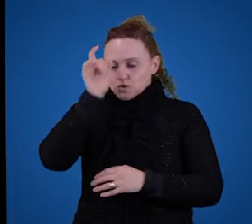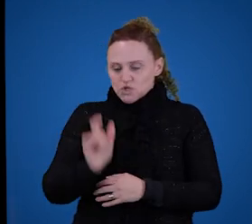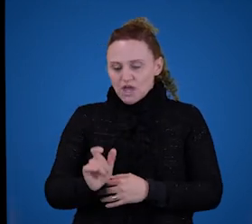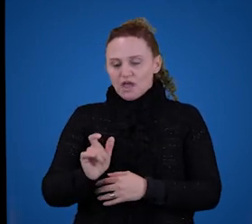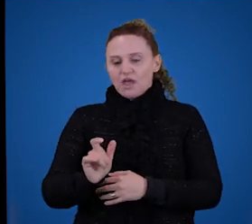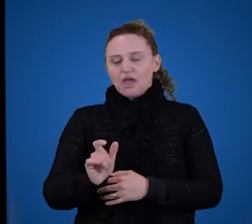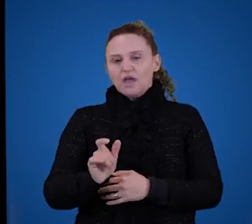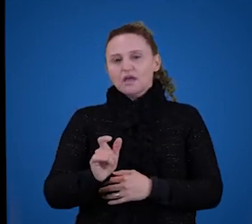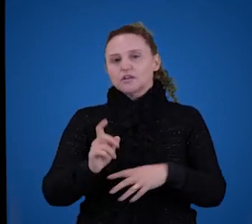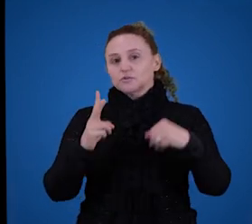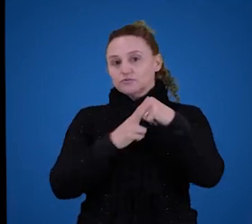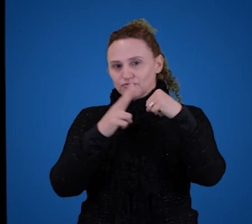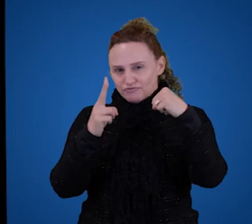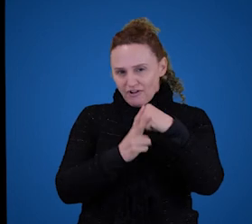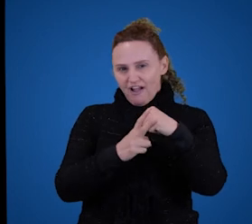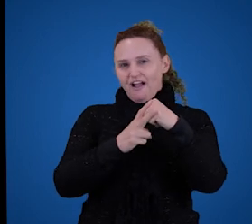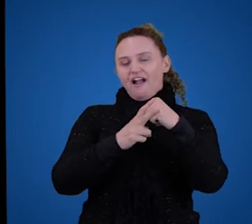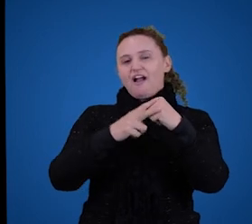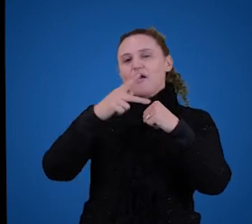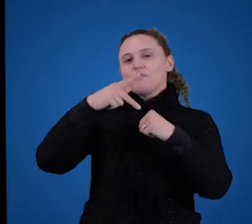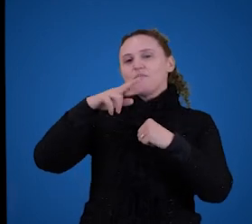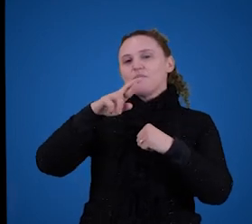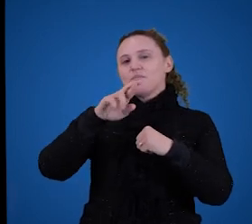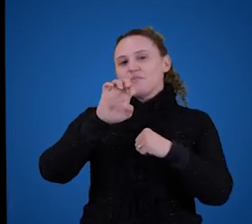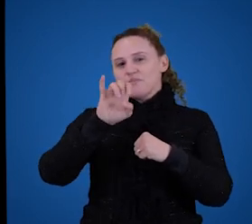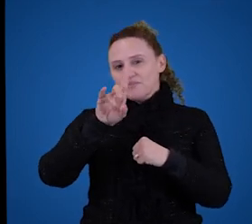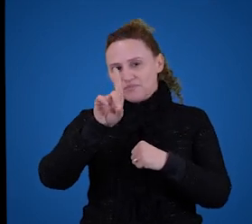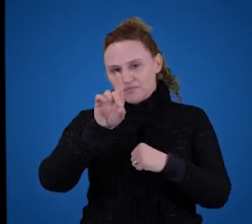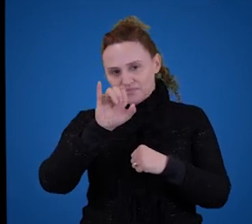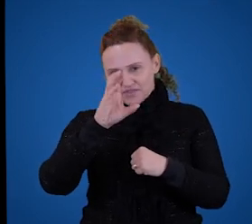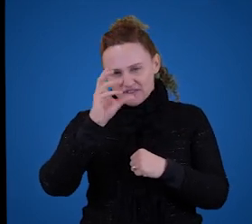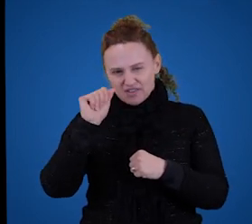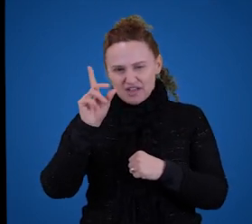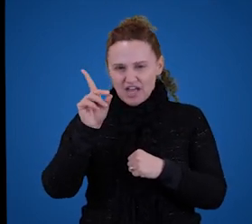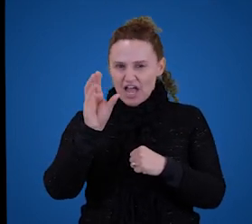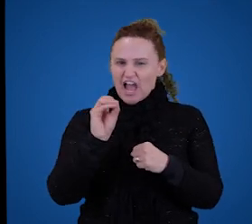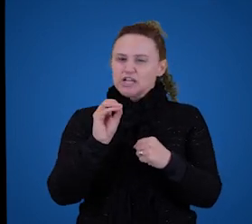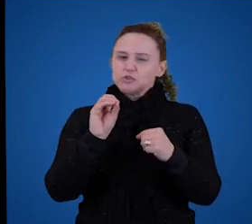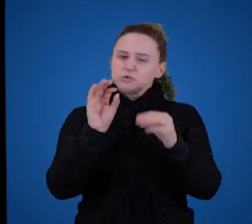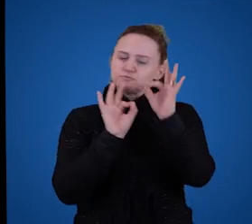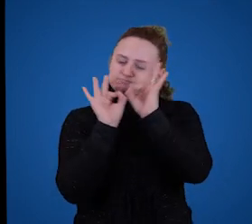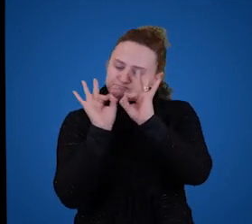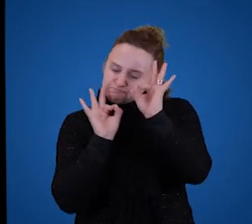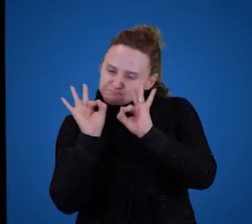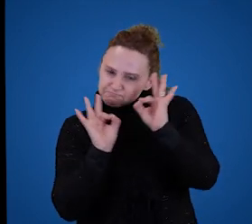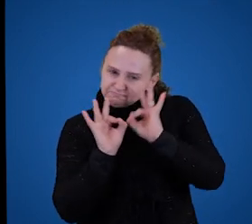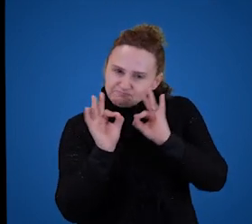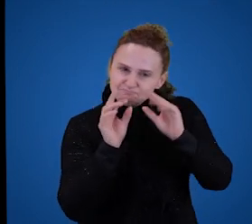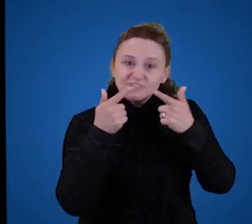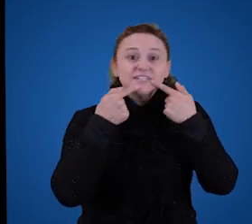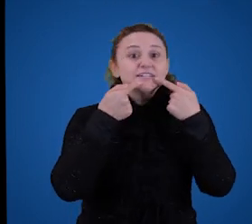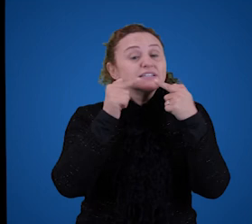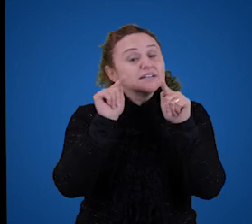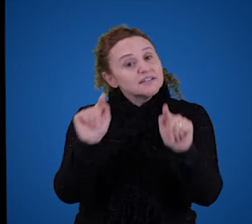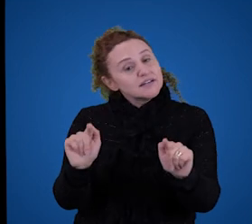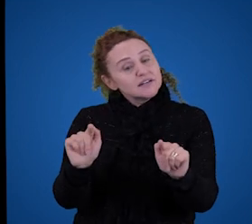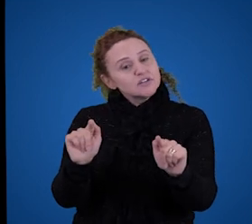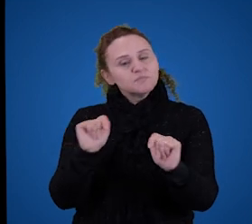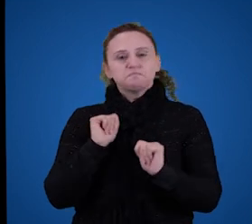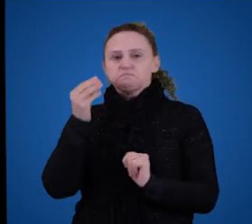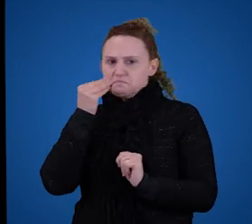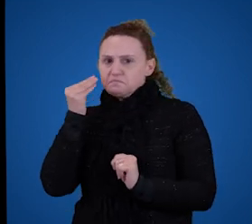predicado. Cada coisa está bem organizada, em suas classezinhas, tudo bonitinho. Então, a gente pode tentar